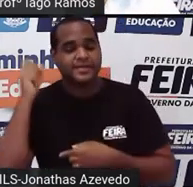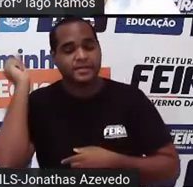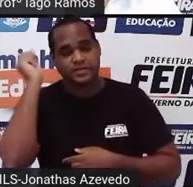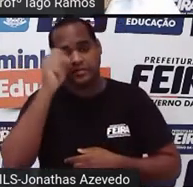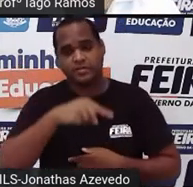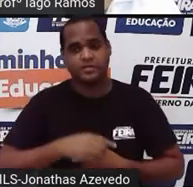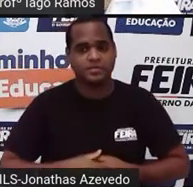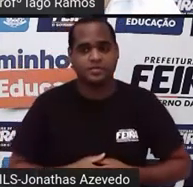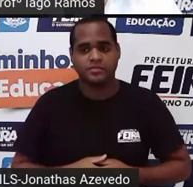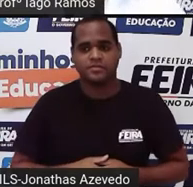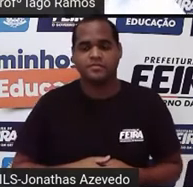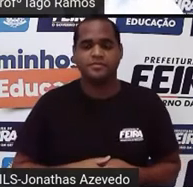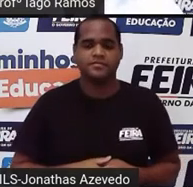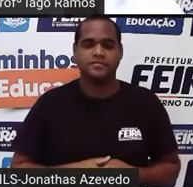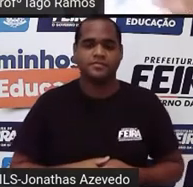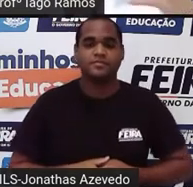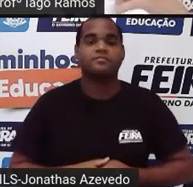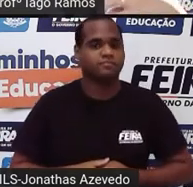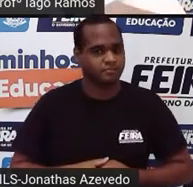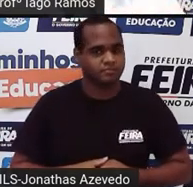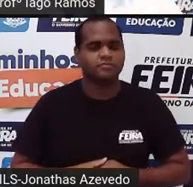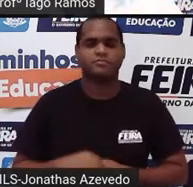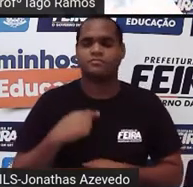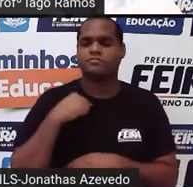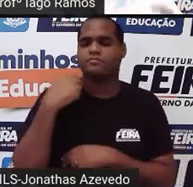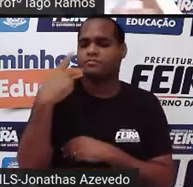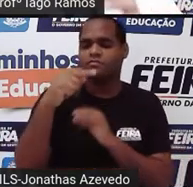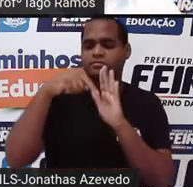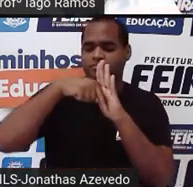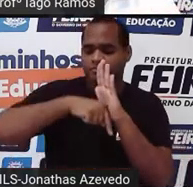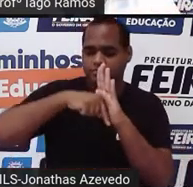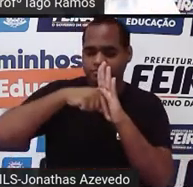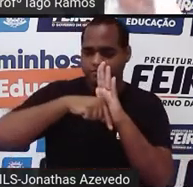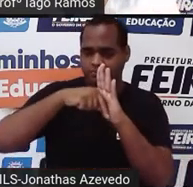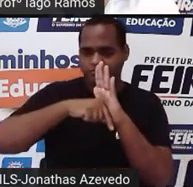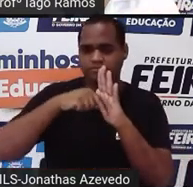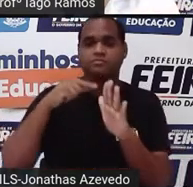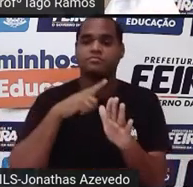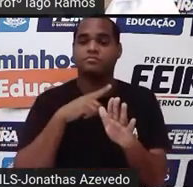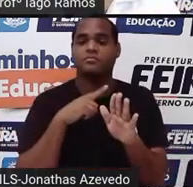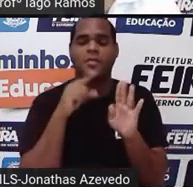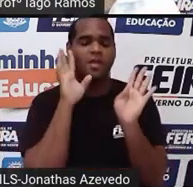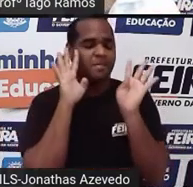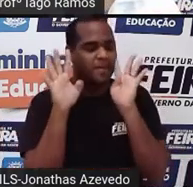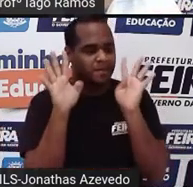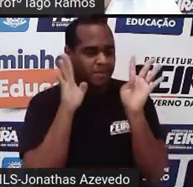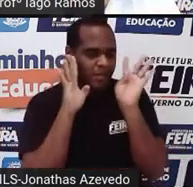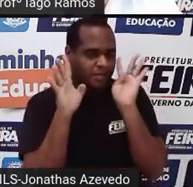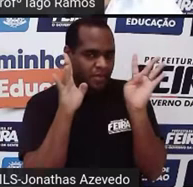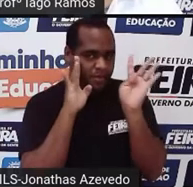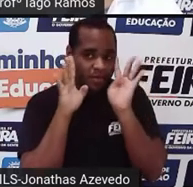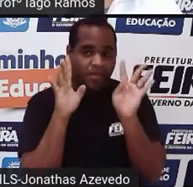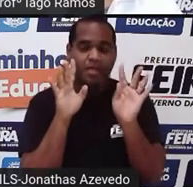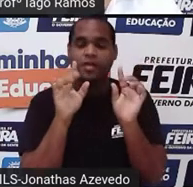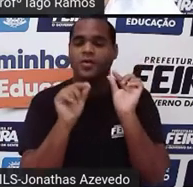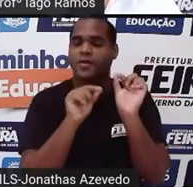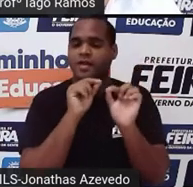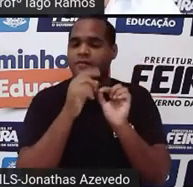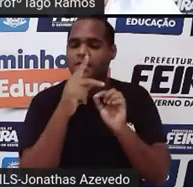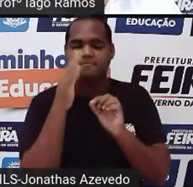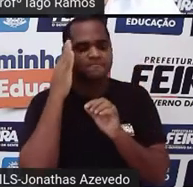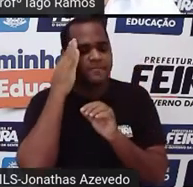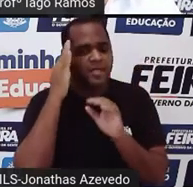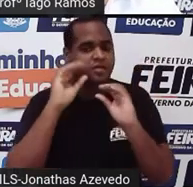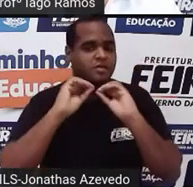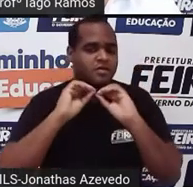É você fazendo uma avaliação, refletindo e fazendo uma avaliação do que você está entendendo